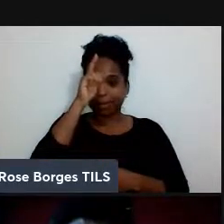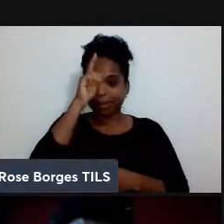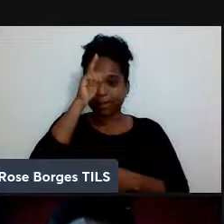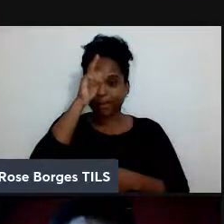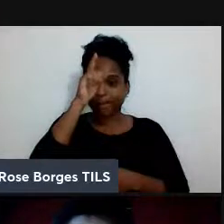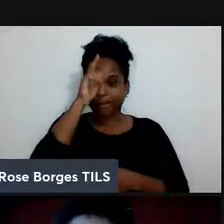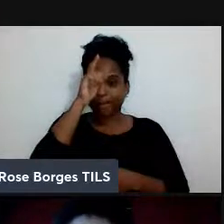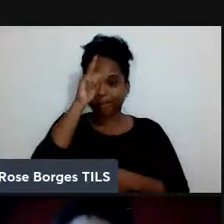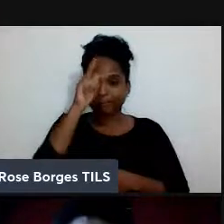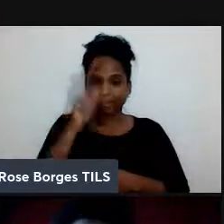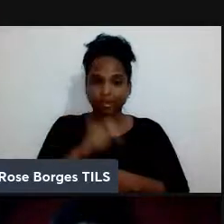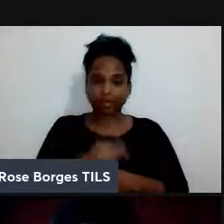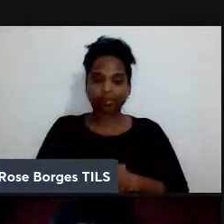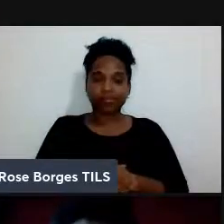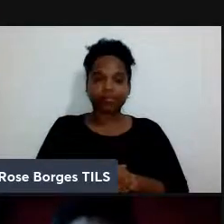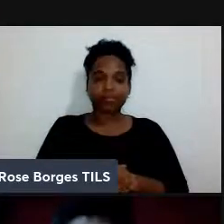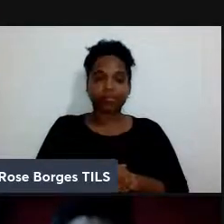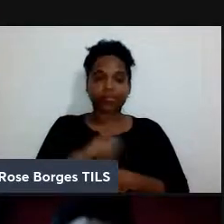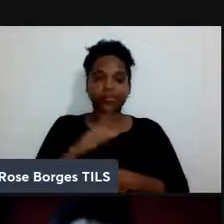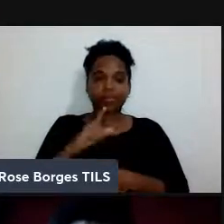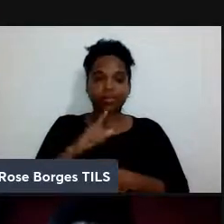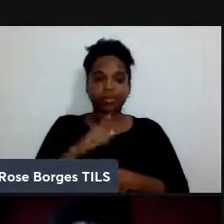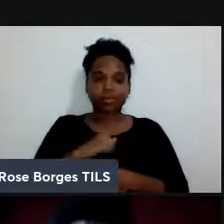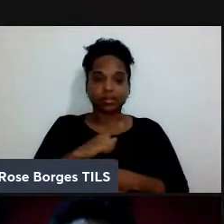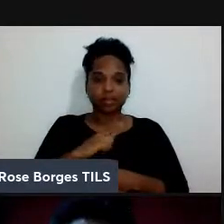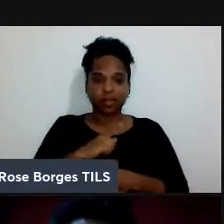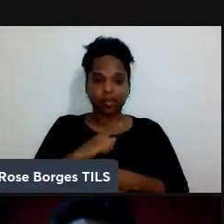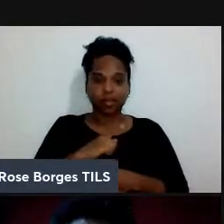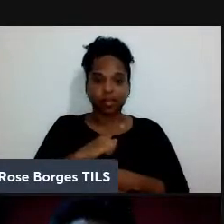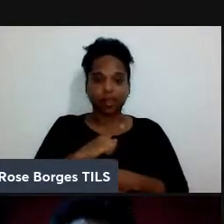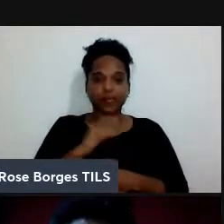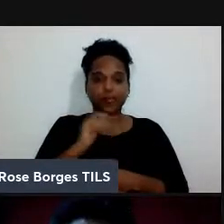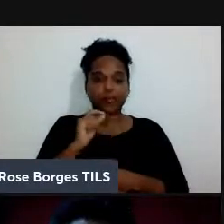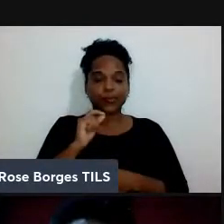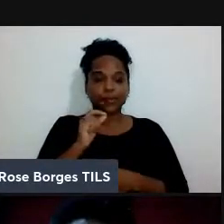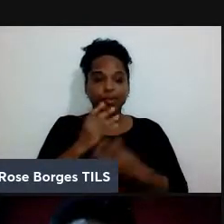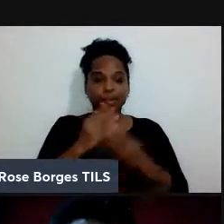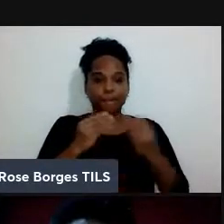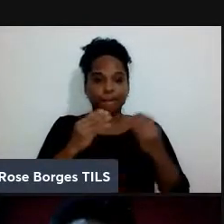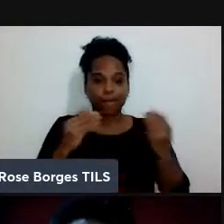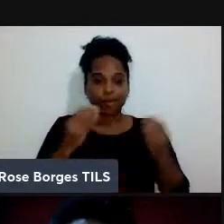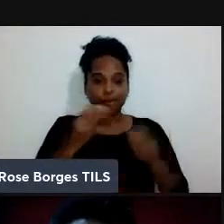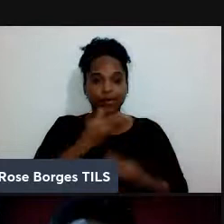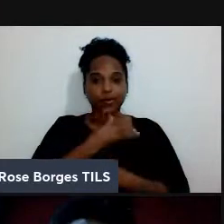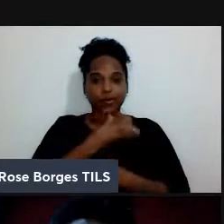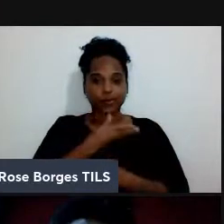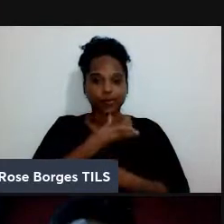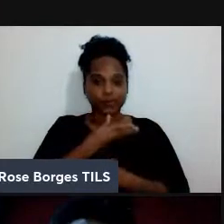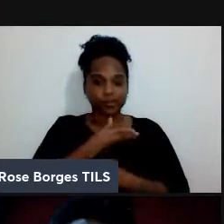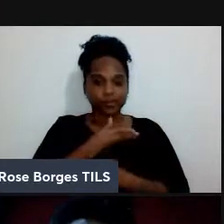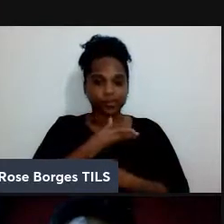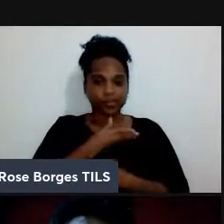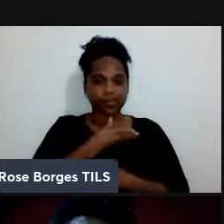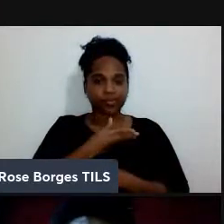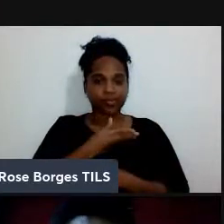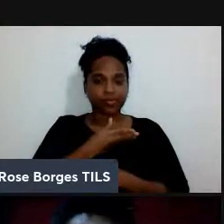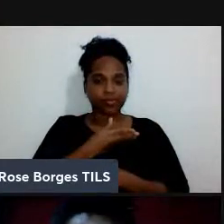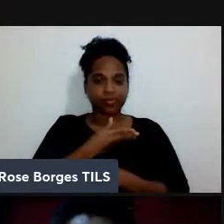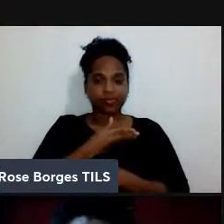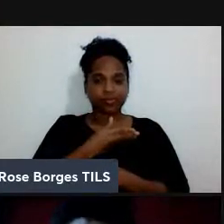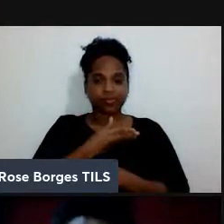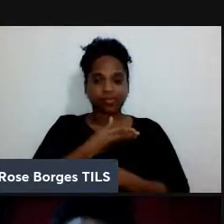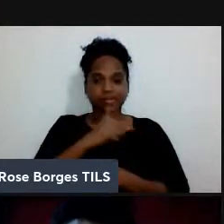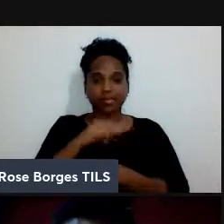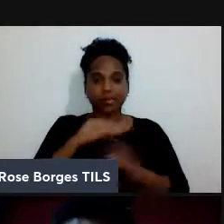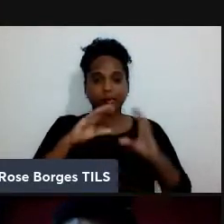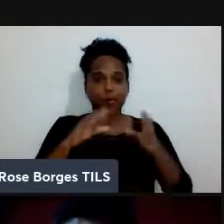colocar um monte de colegas e amigos cada um num lugar diferente uma mão de obra ultra especializada ultra